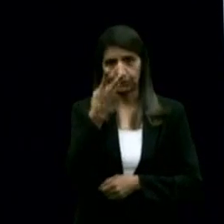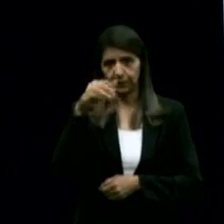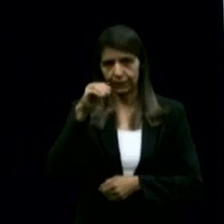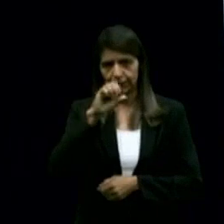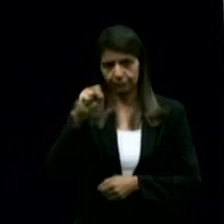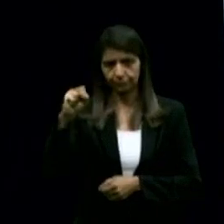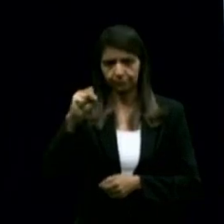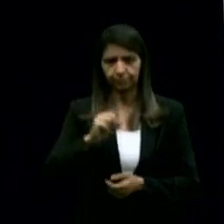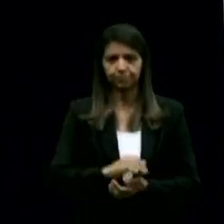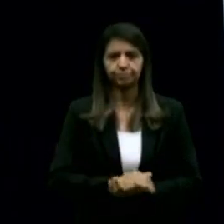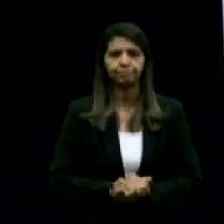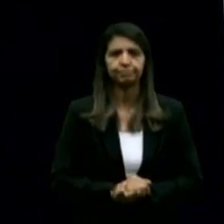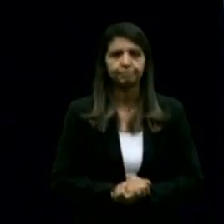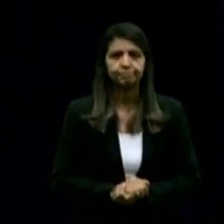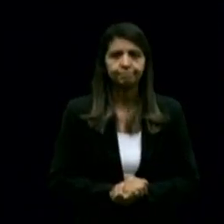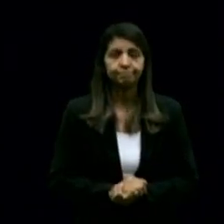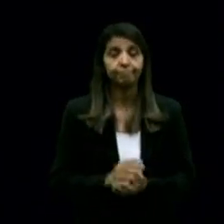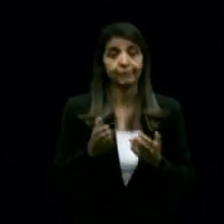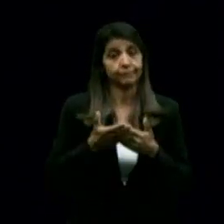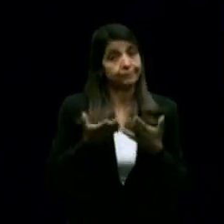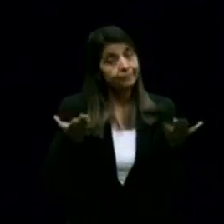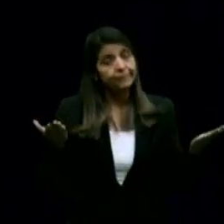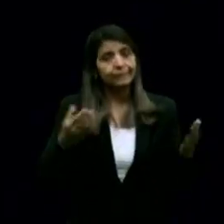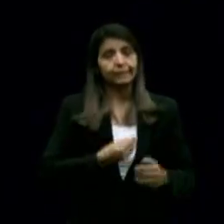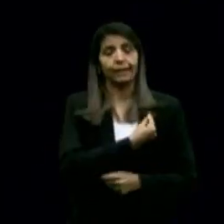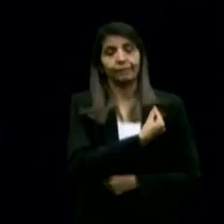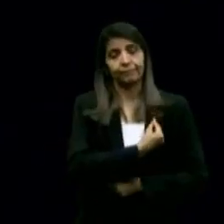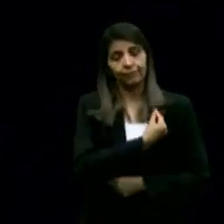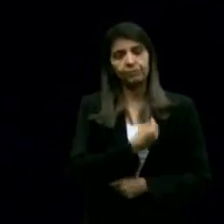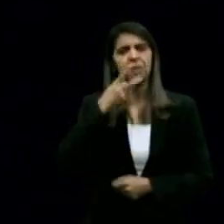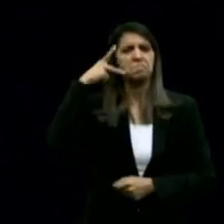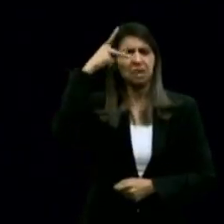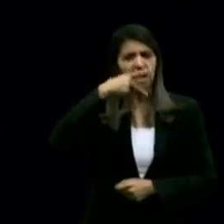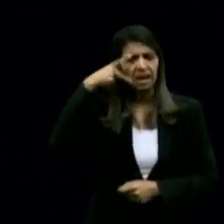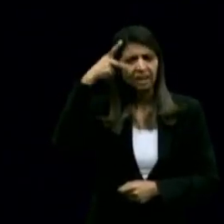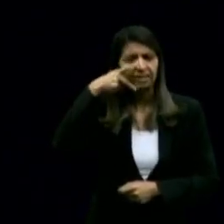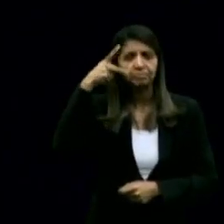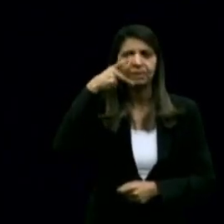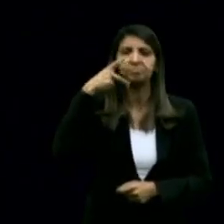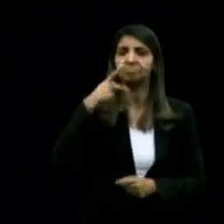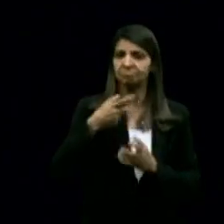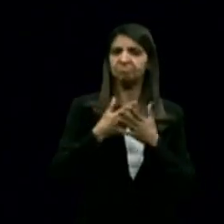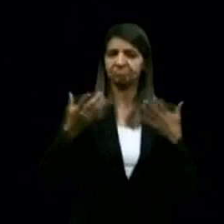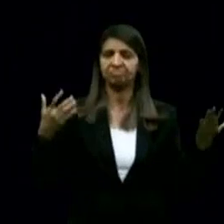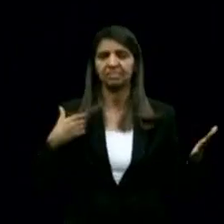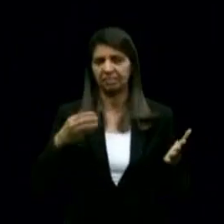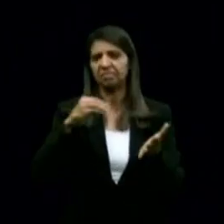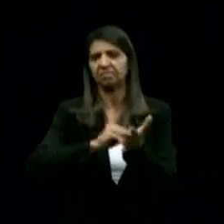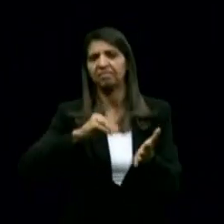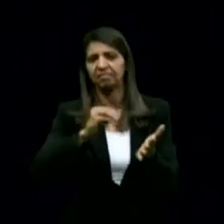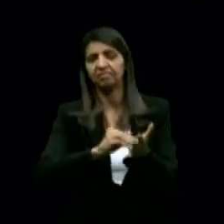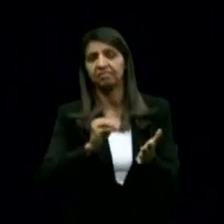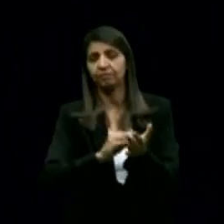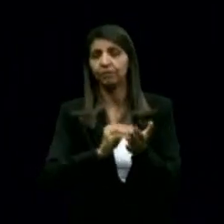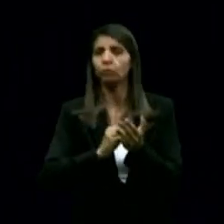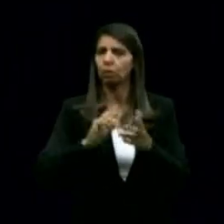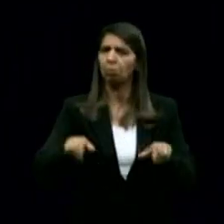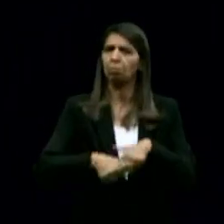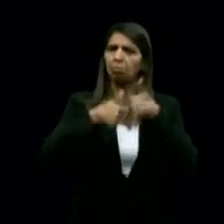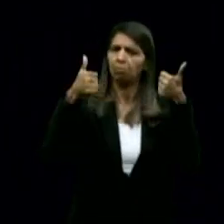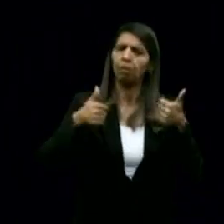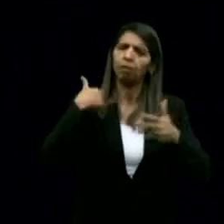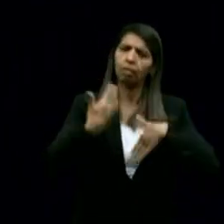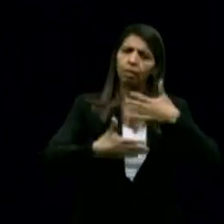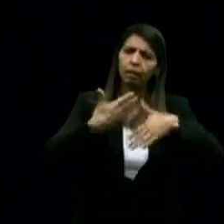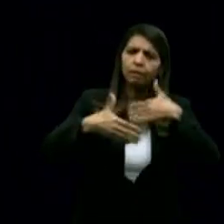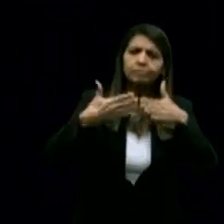A gente vive no estado da Paraíba uma situação de ausência, de ampliação da rede pública de atendimento. Seja